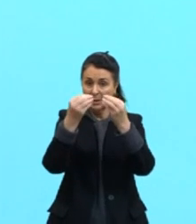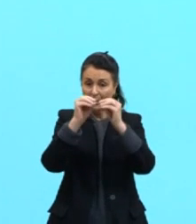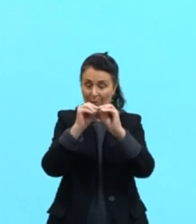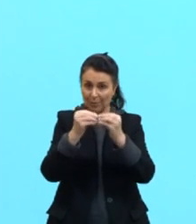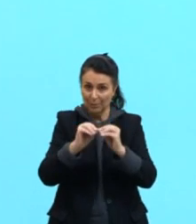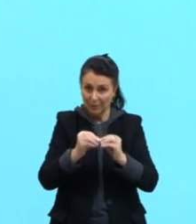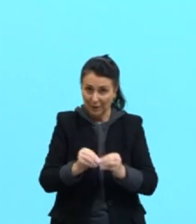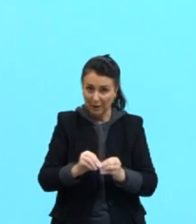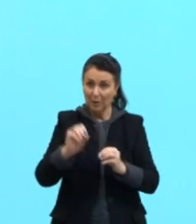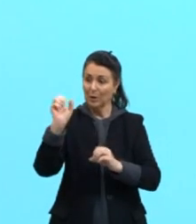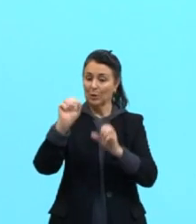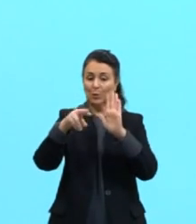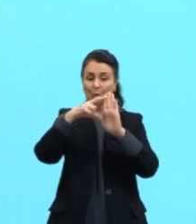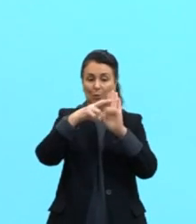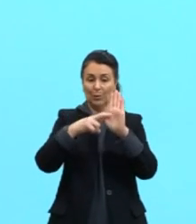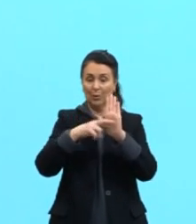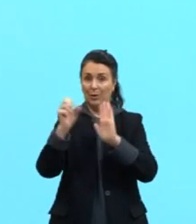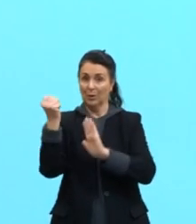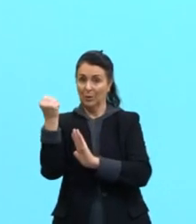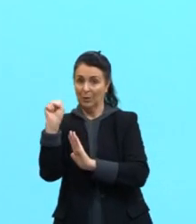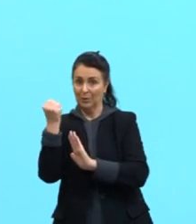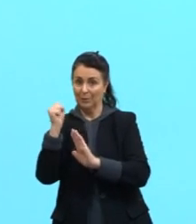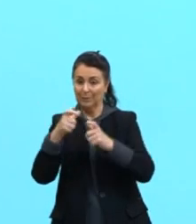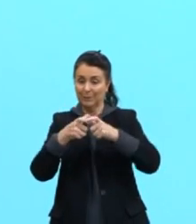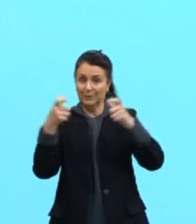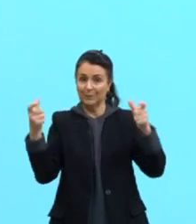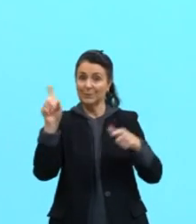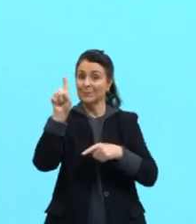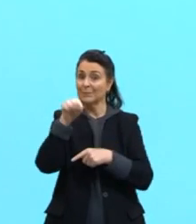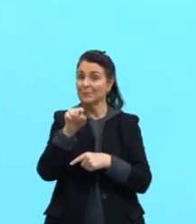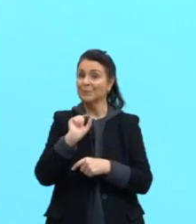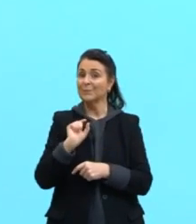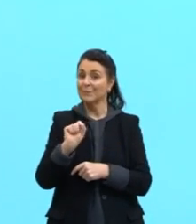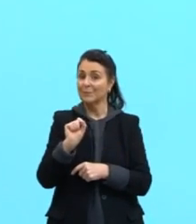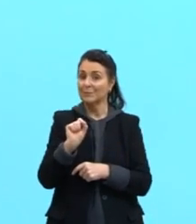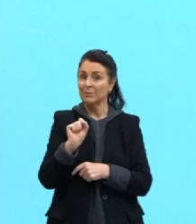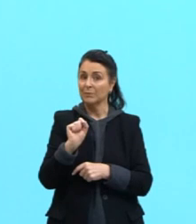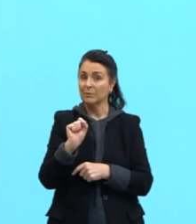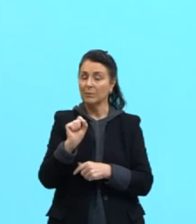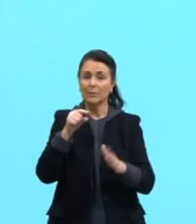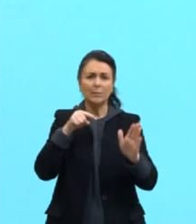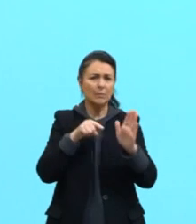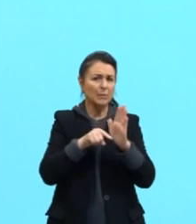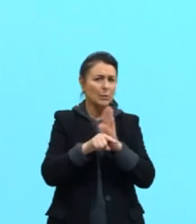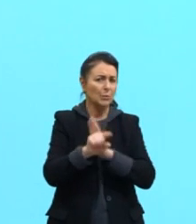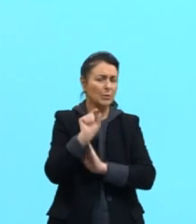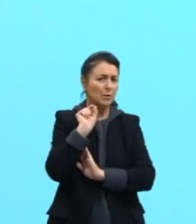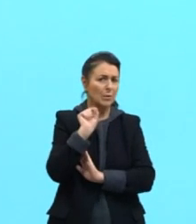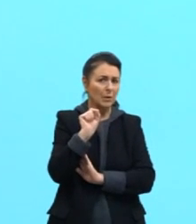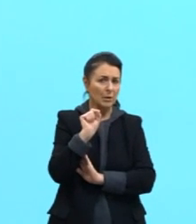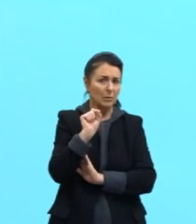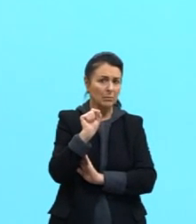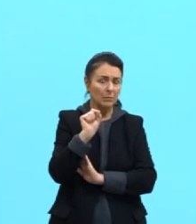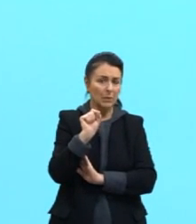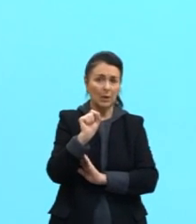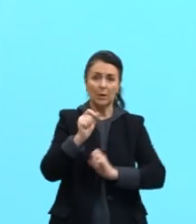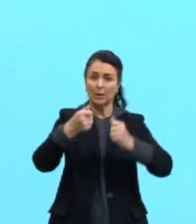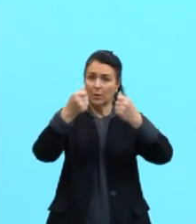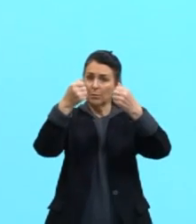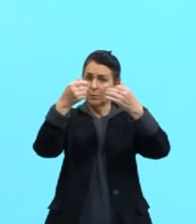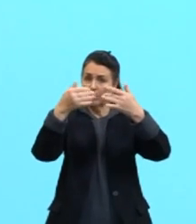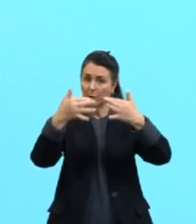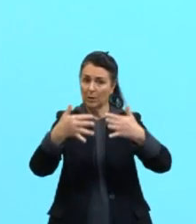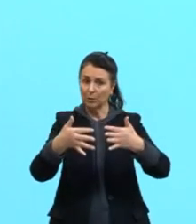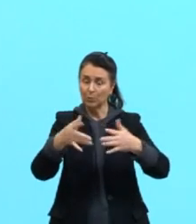expandido, exceção à regra do octeto, é. Então, o que a questão diz? Ela já diz que estamos falando de uma